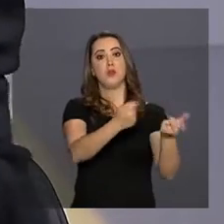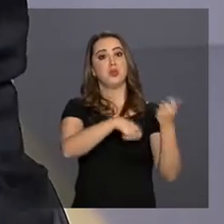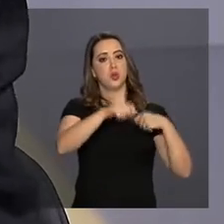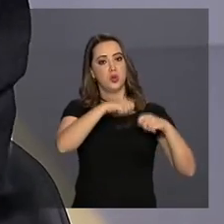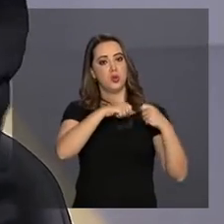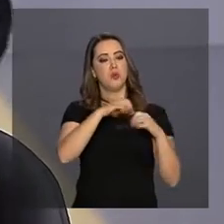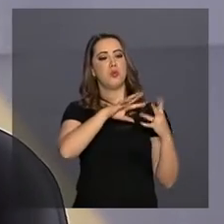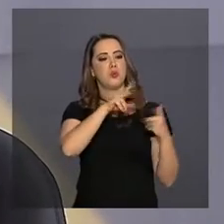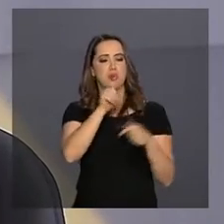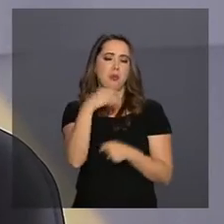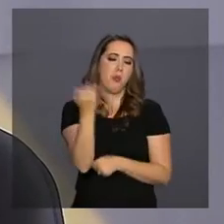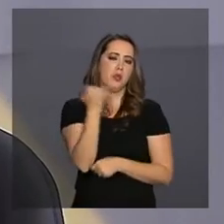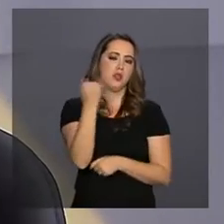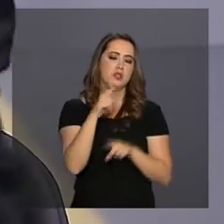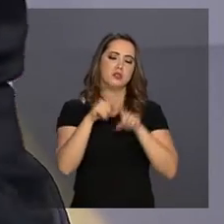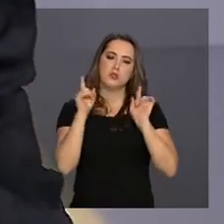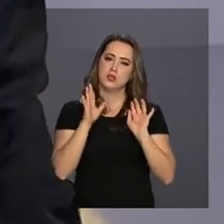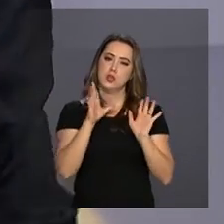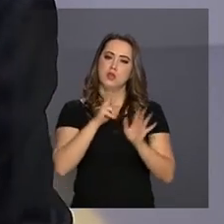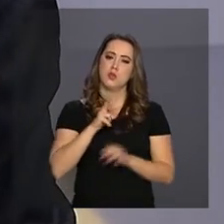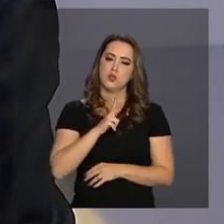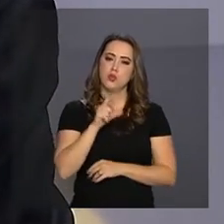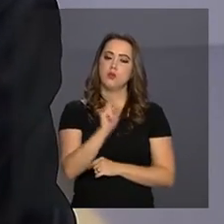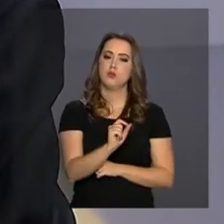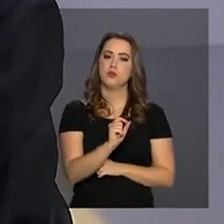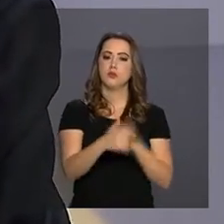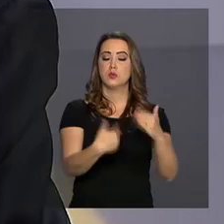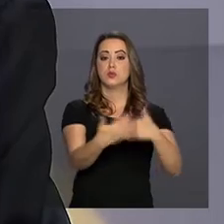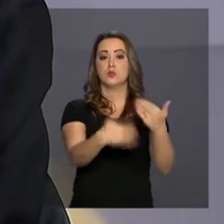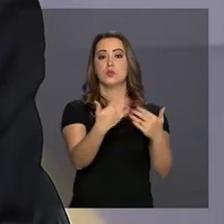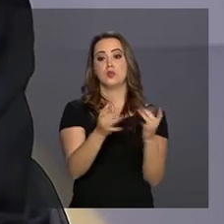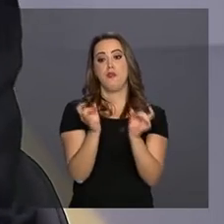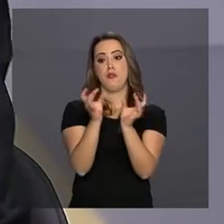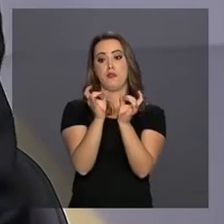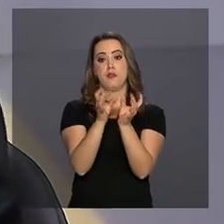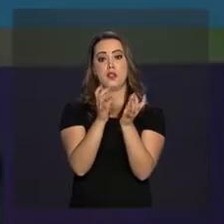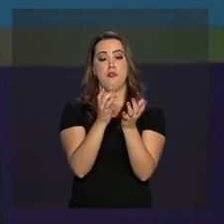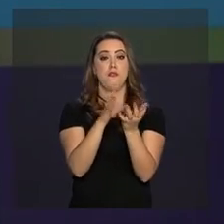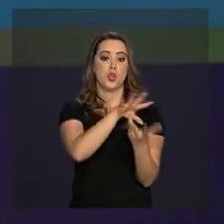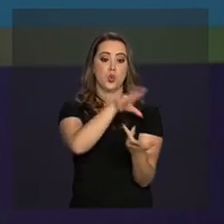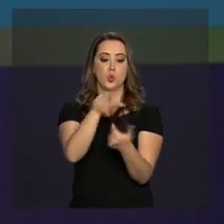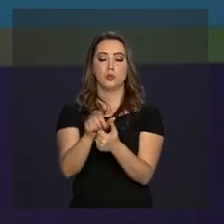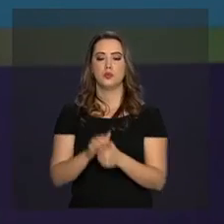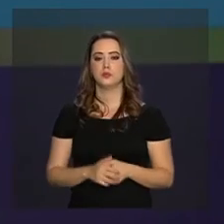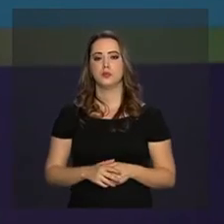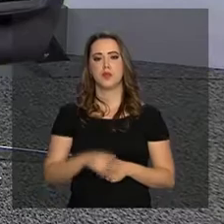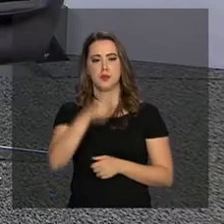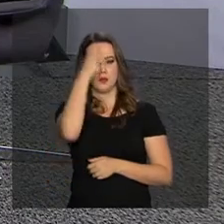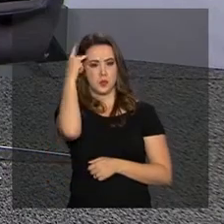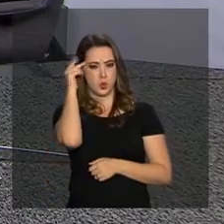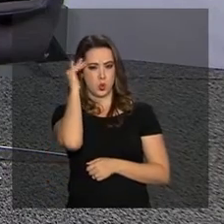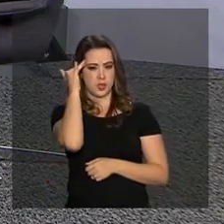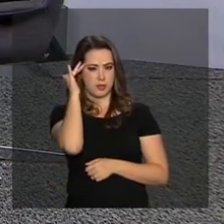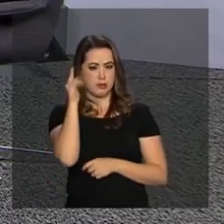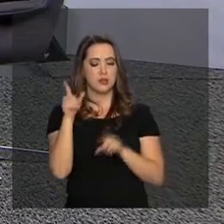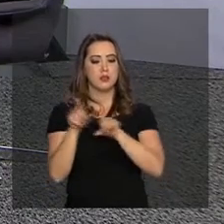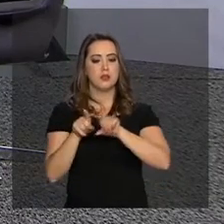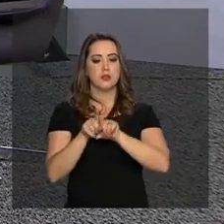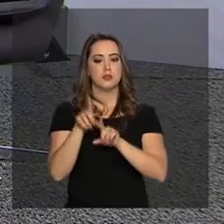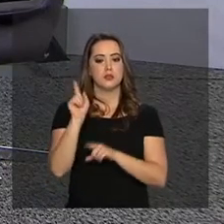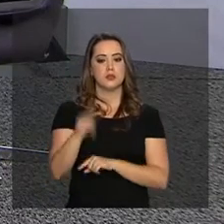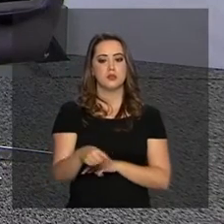importante como um todo e, nesse particular, o desenvolvimento do comércio mundial. Agora, para o telespectador também entender um pouco,